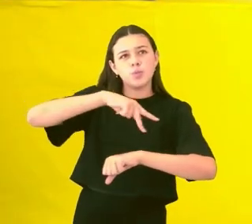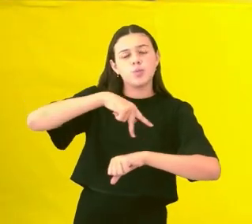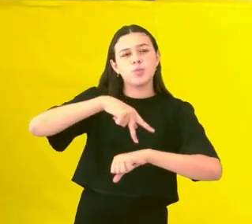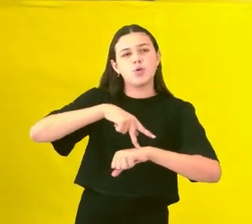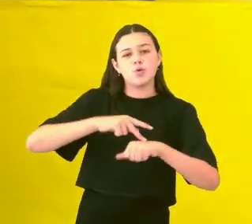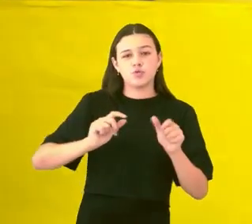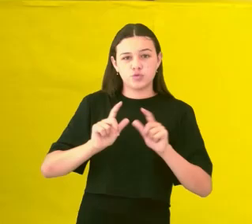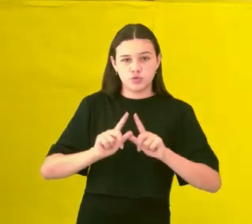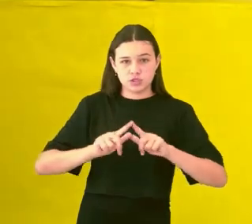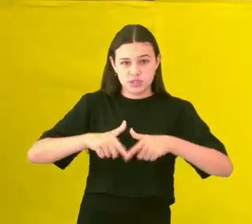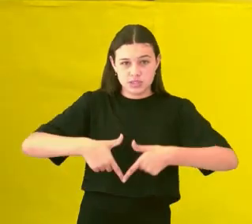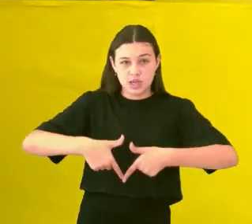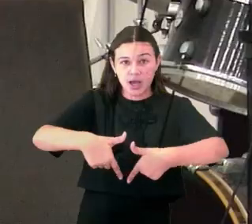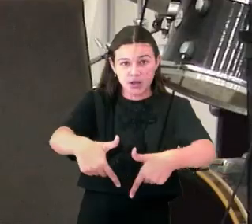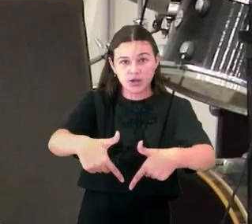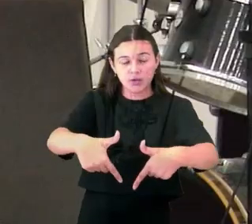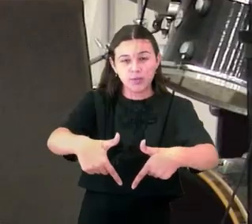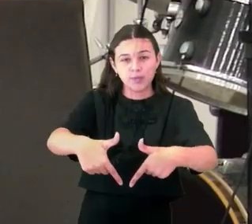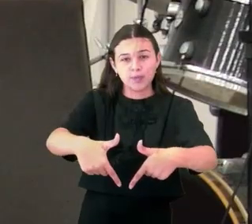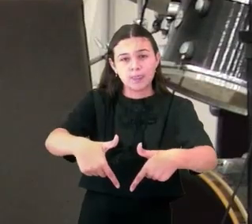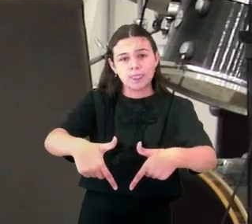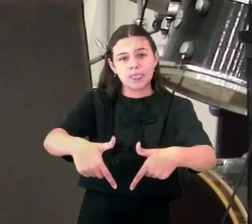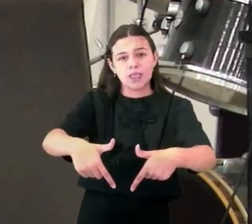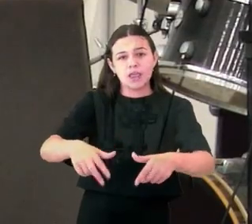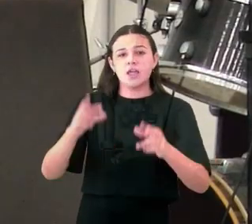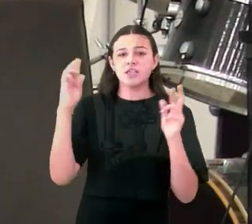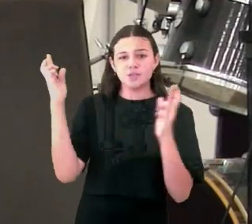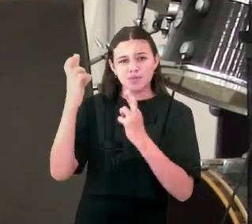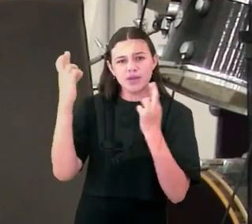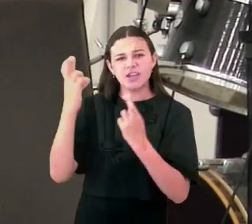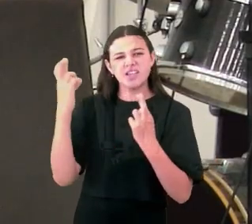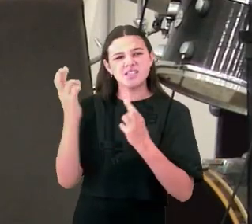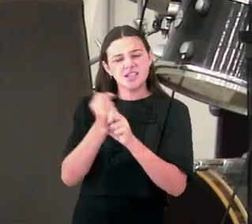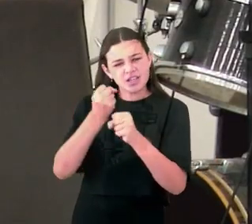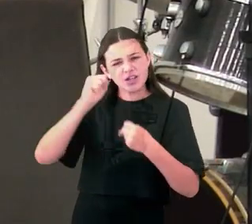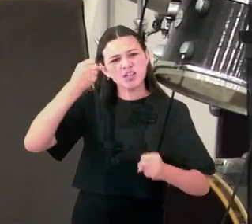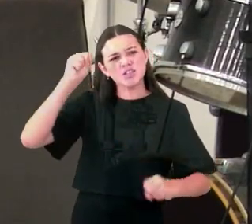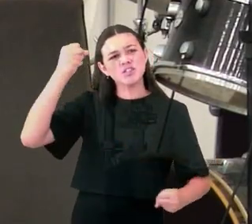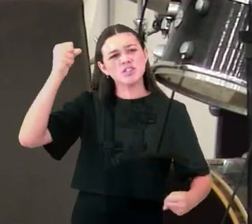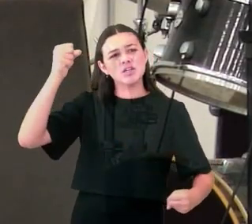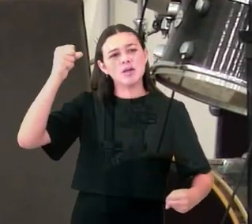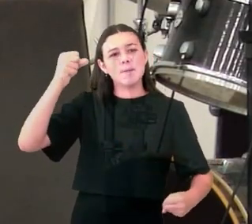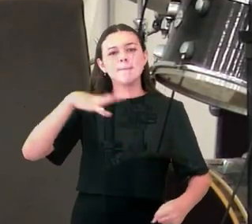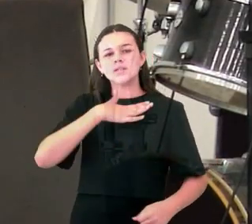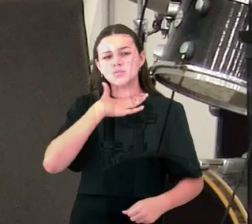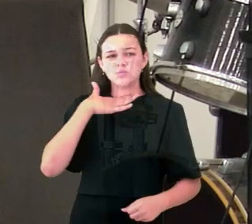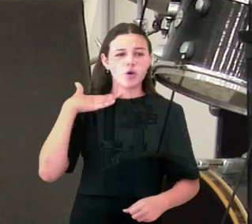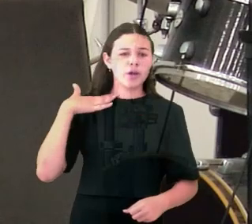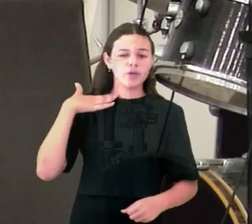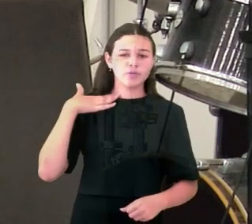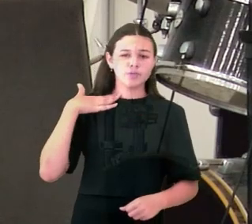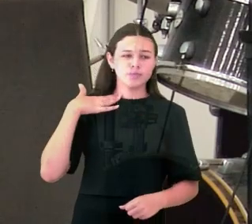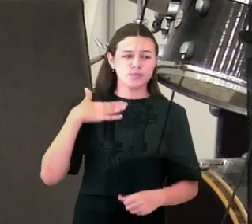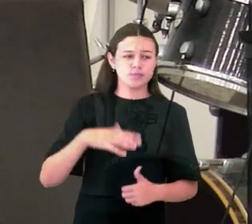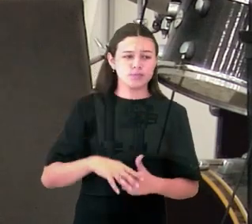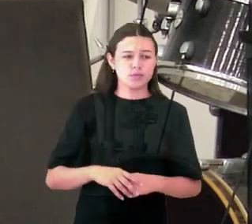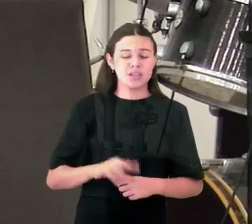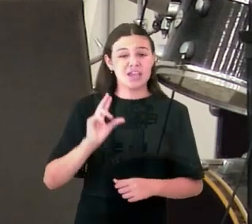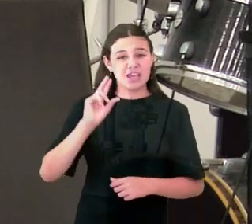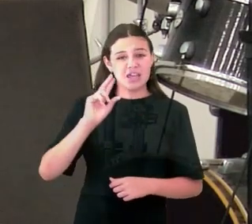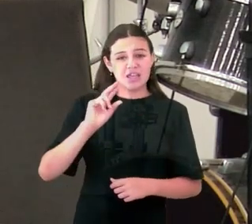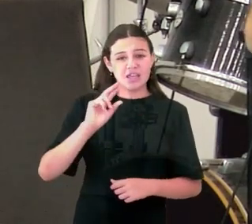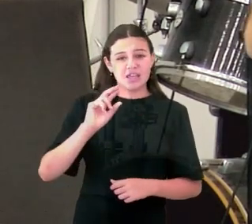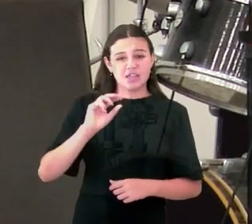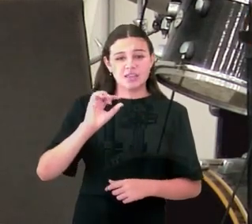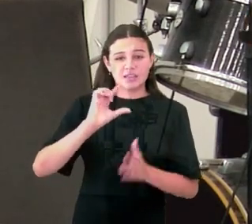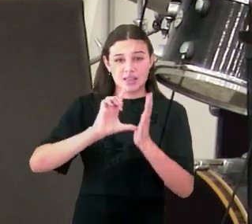estava no trono, mas ele morreu. E logo depois da morte de um rei, imagine você isso há tanto tempo atrás, logo